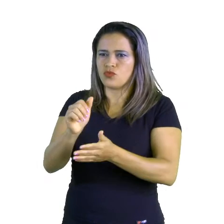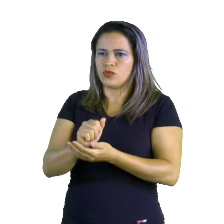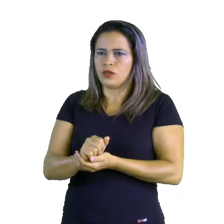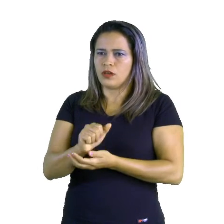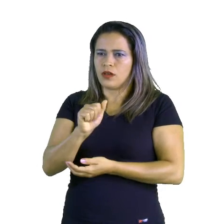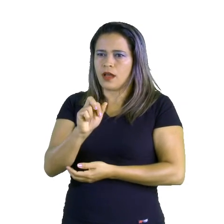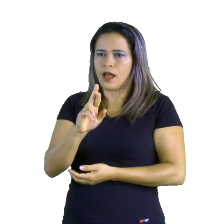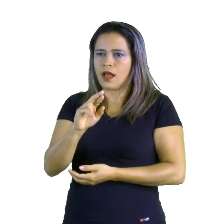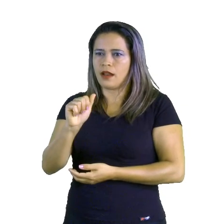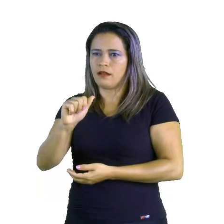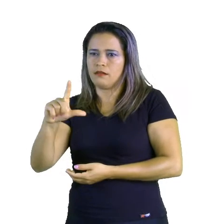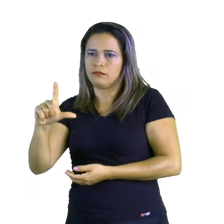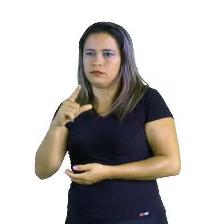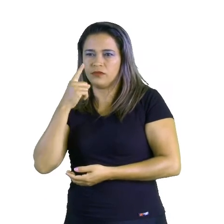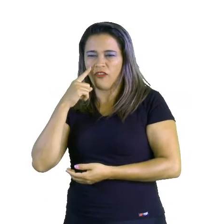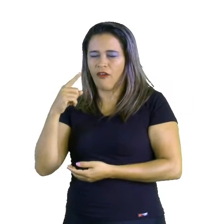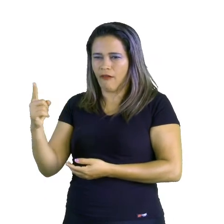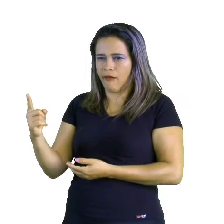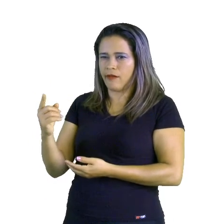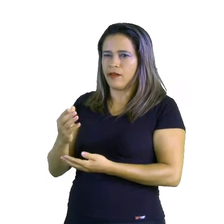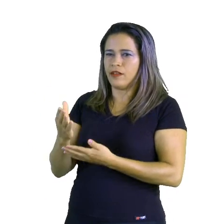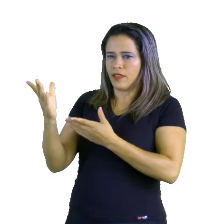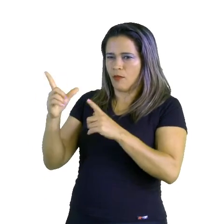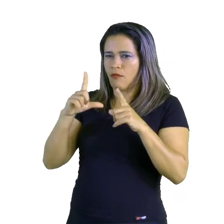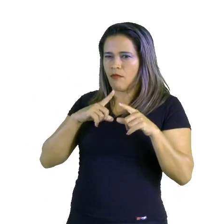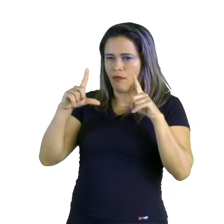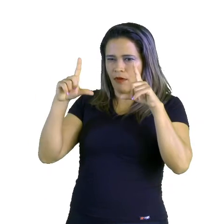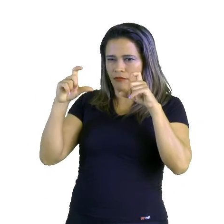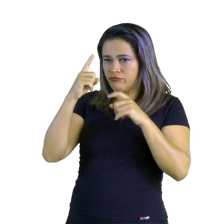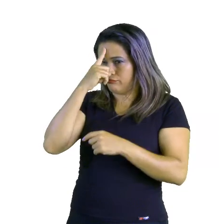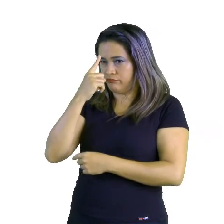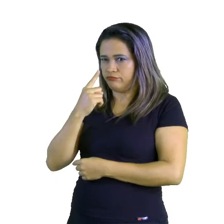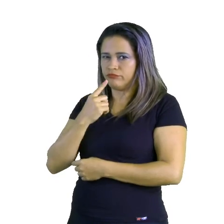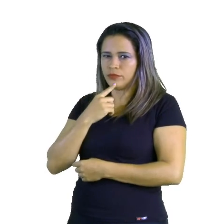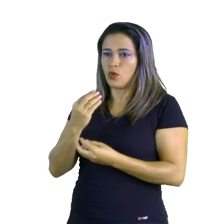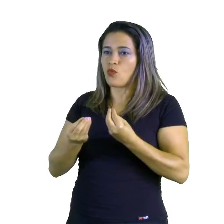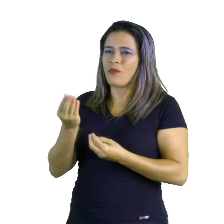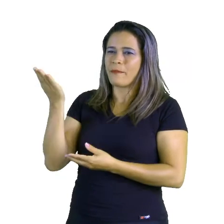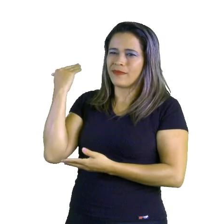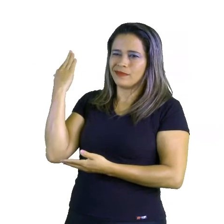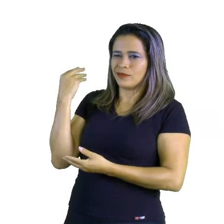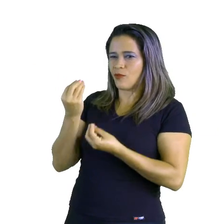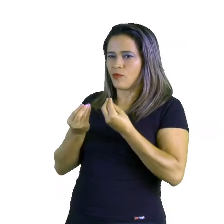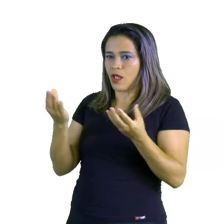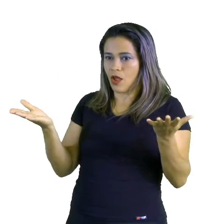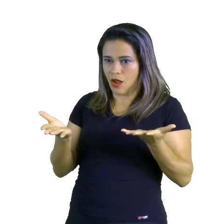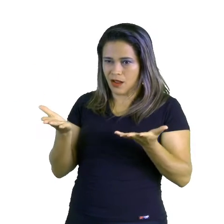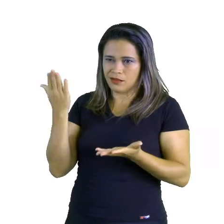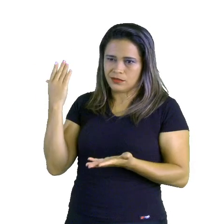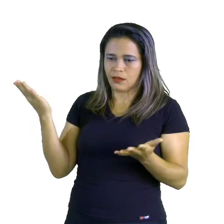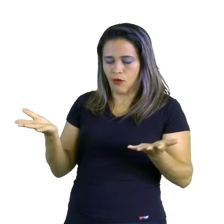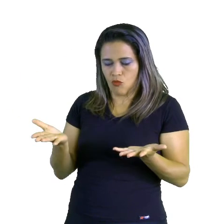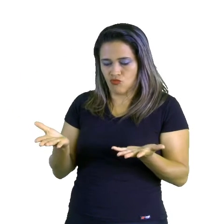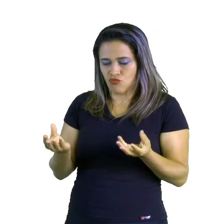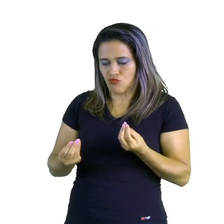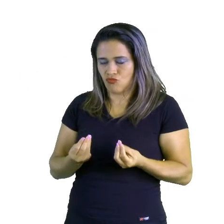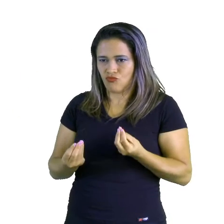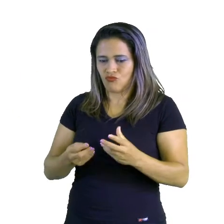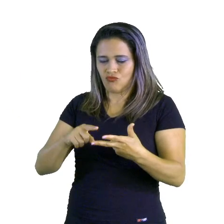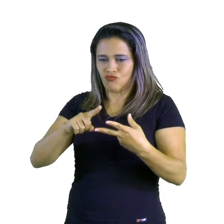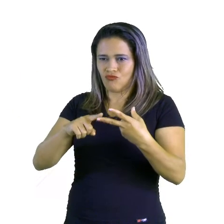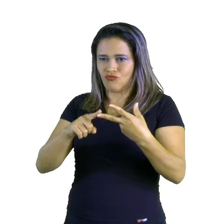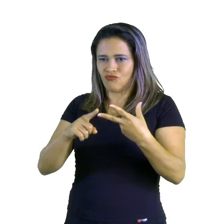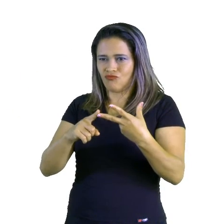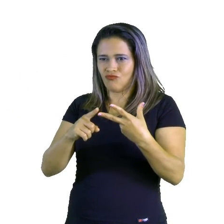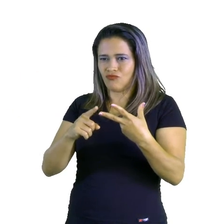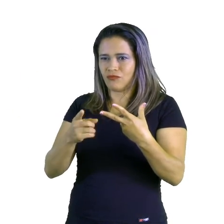vocês olharem no mapa, eu coloquei uma foto de como era o mar Aral e como é nos dias de hoje. Praticamente acabaram com